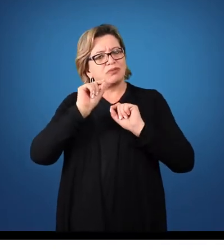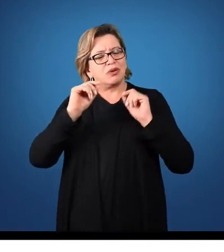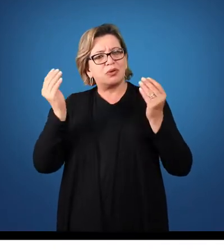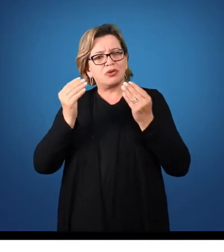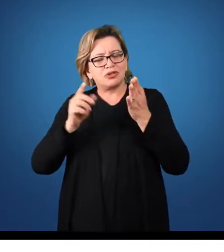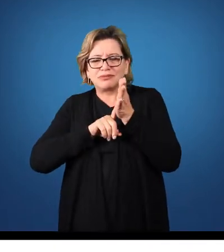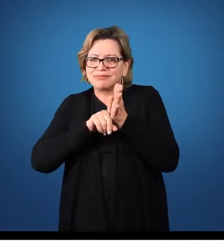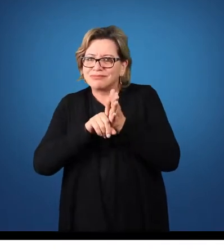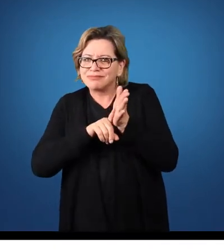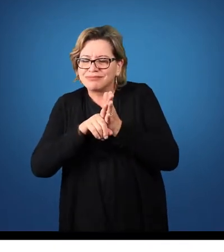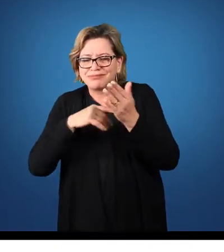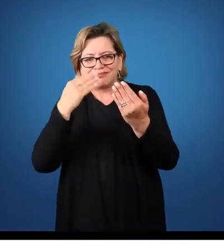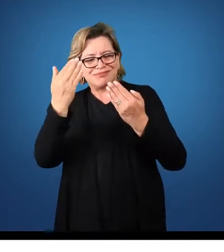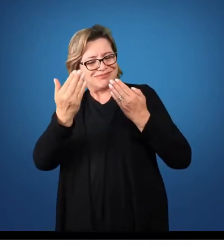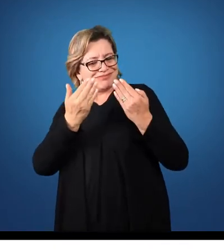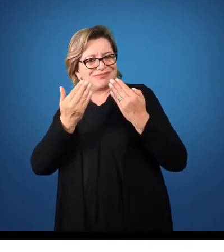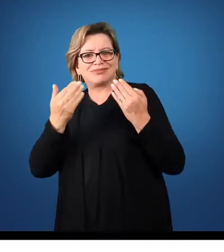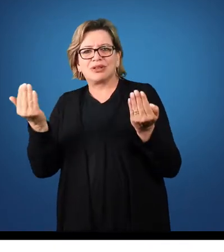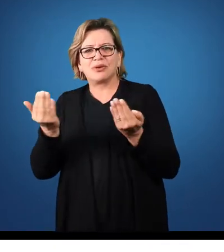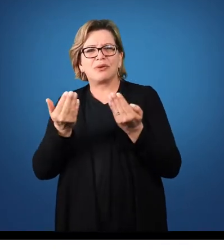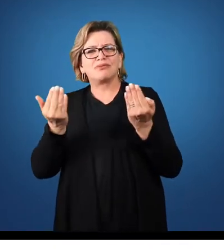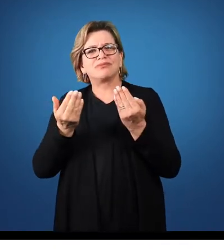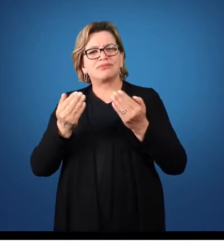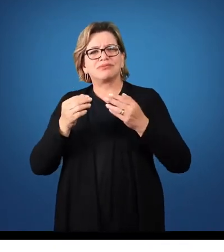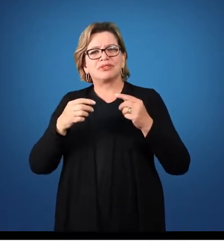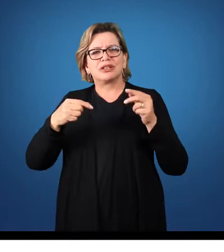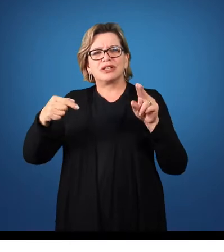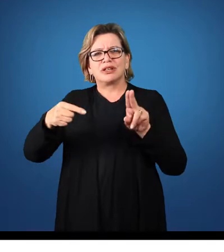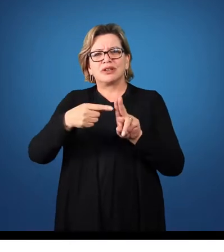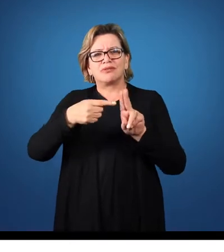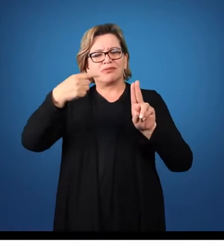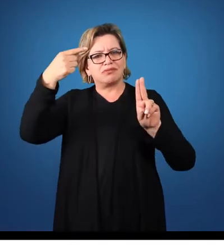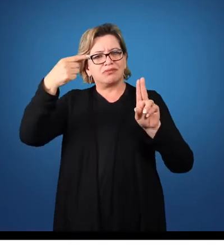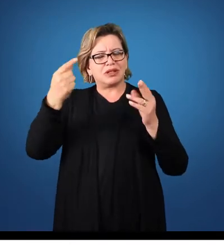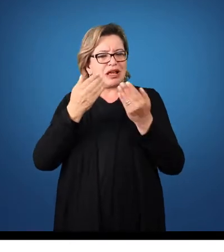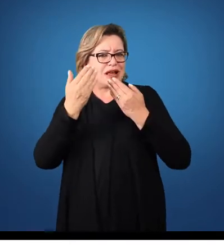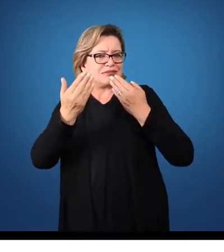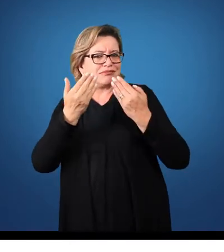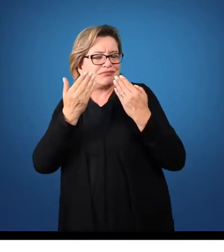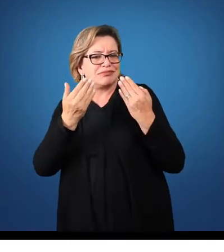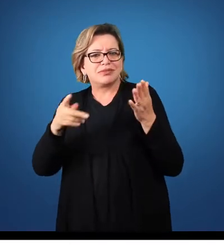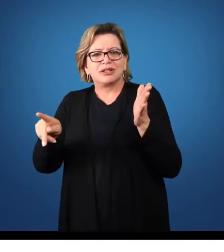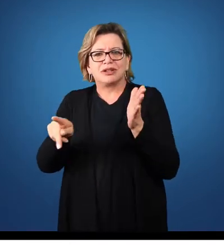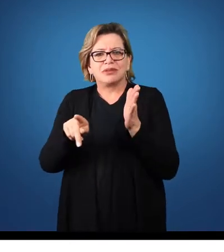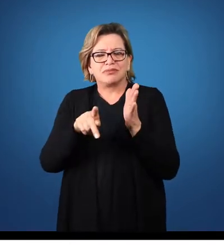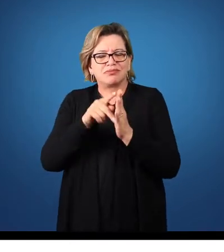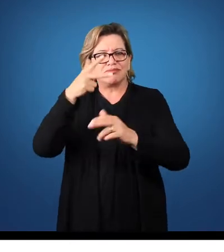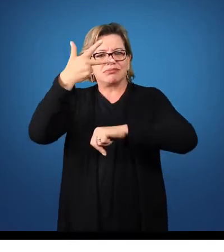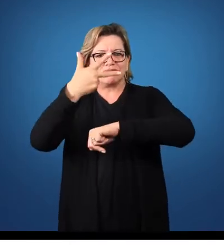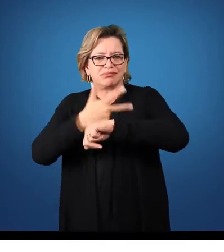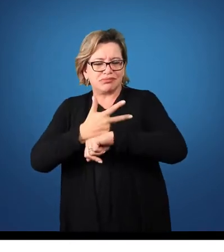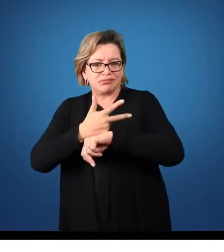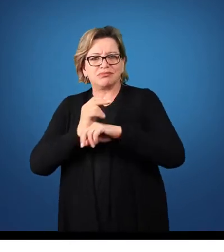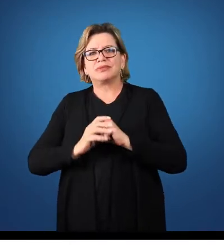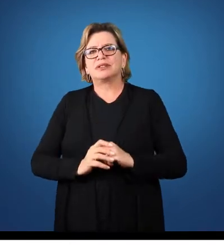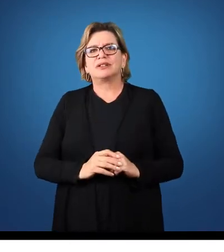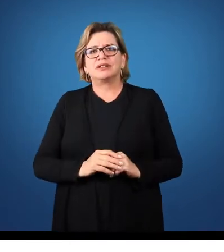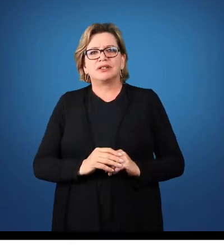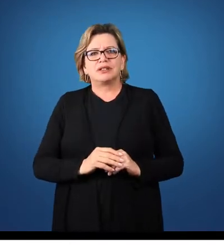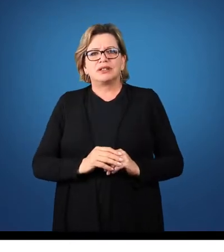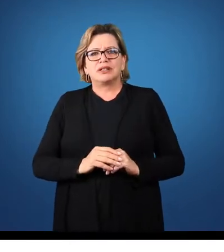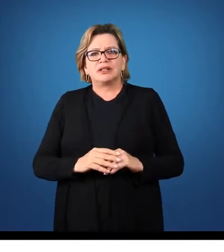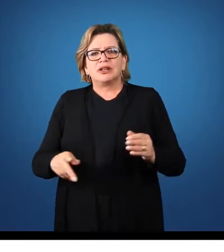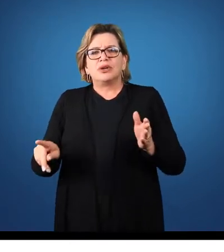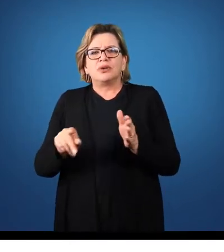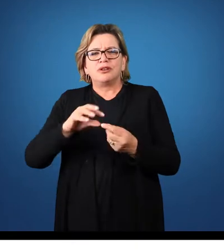analisar nesse nosso módulo, nesta nossa análise desta videoaula. O